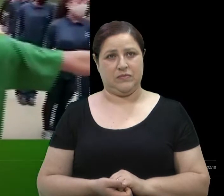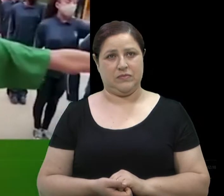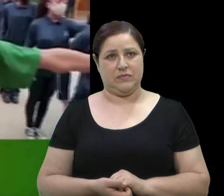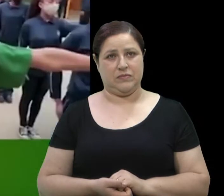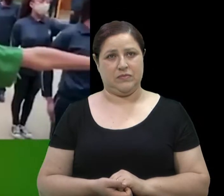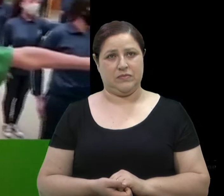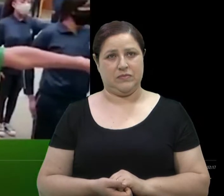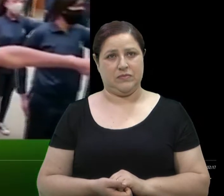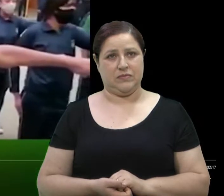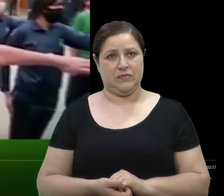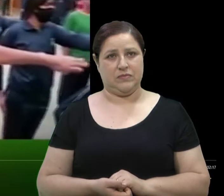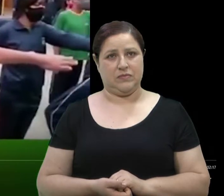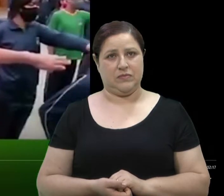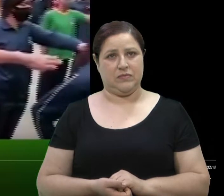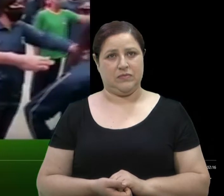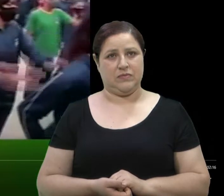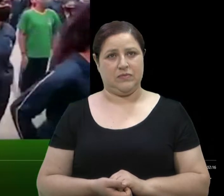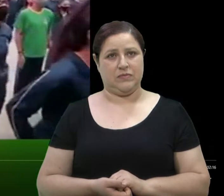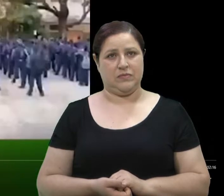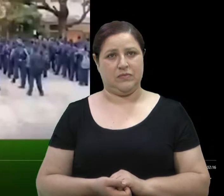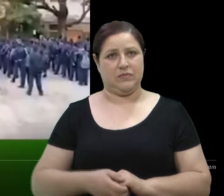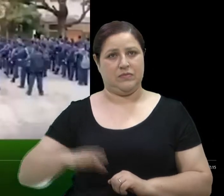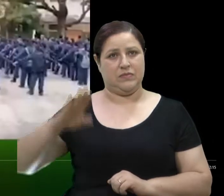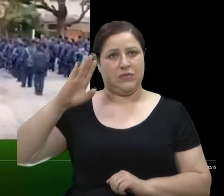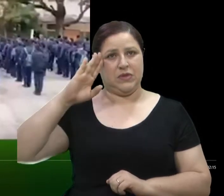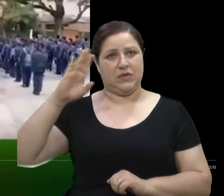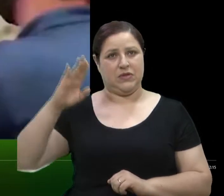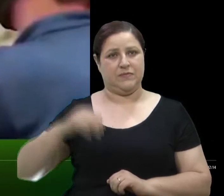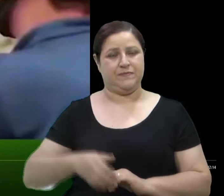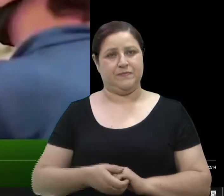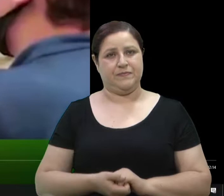Escola cívico-militar. Filho! Filho!